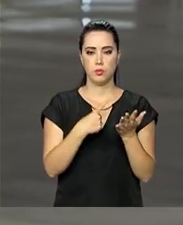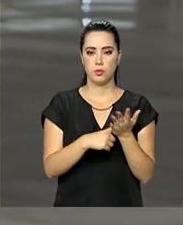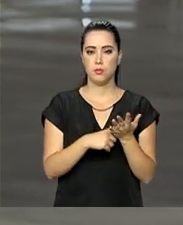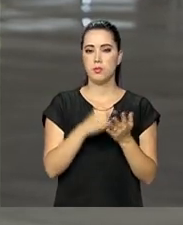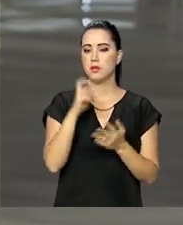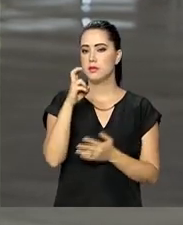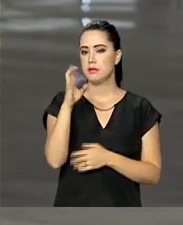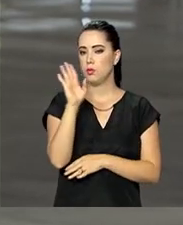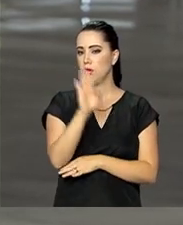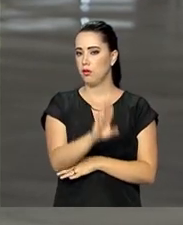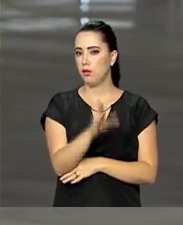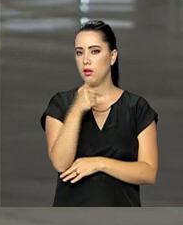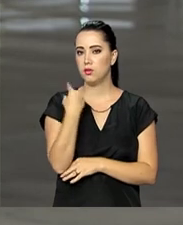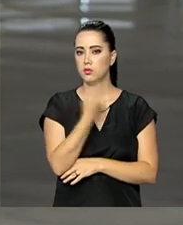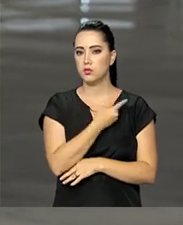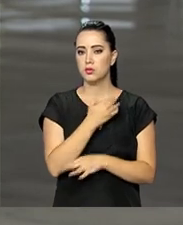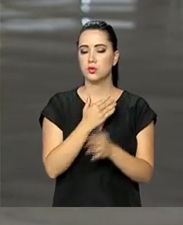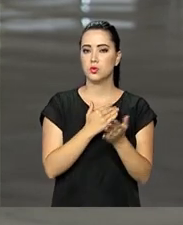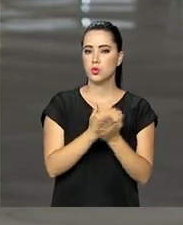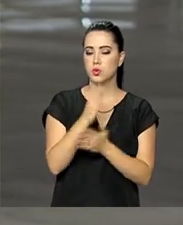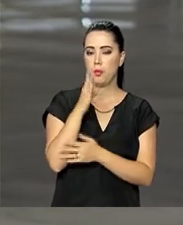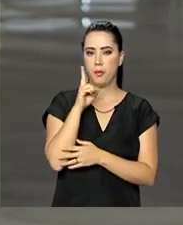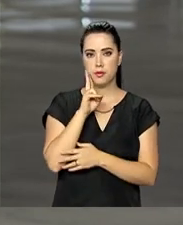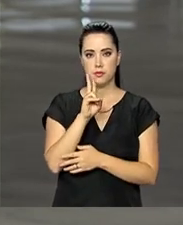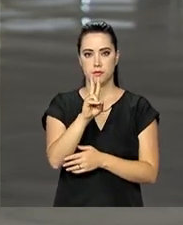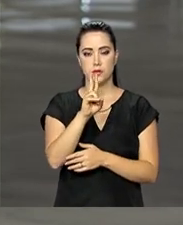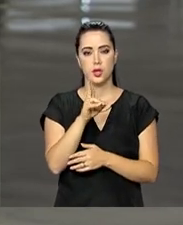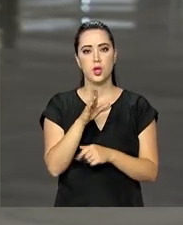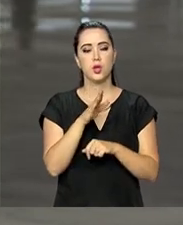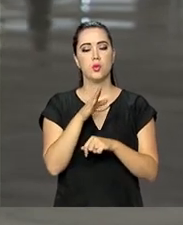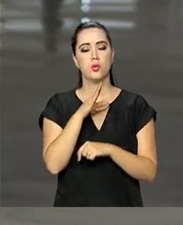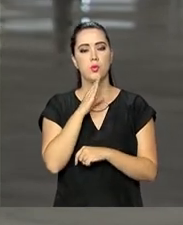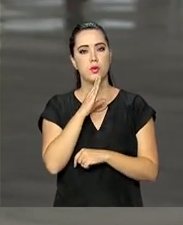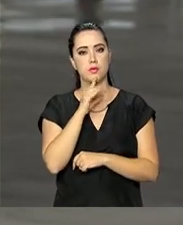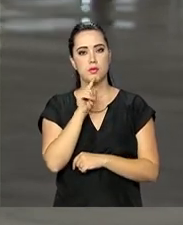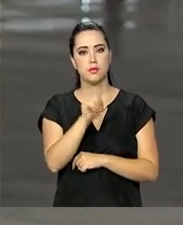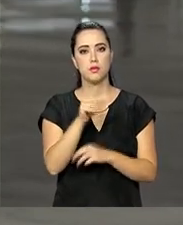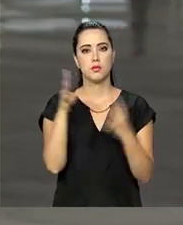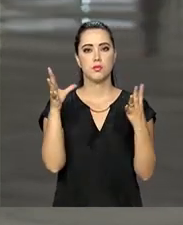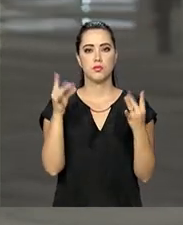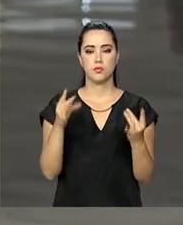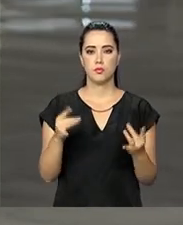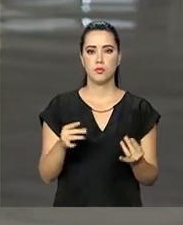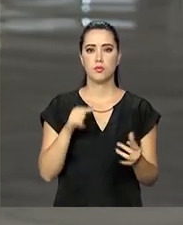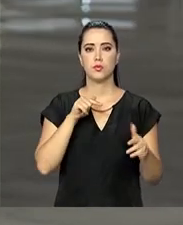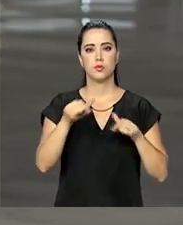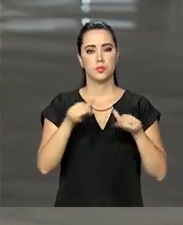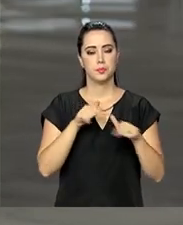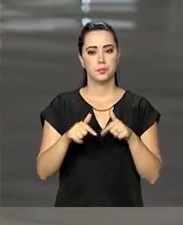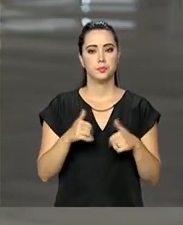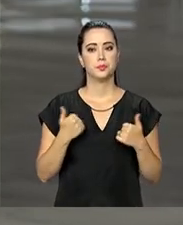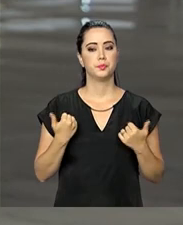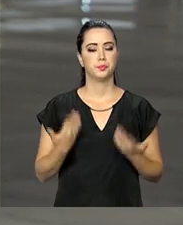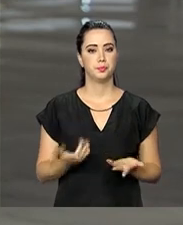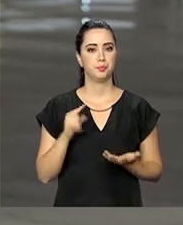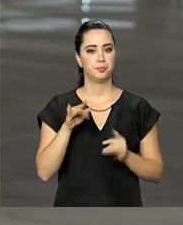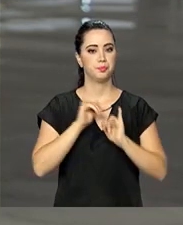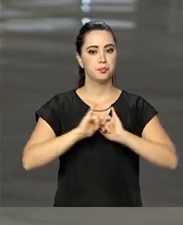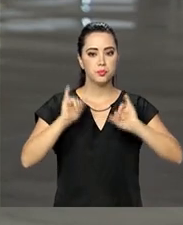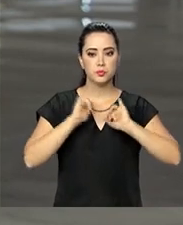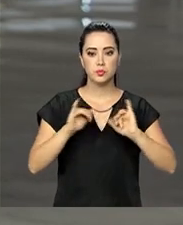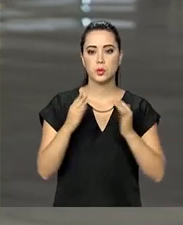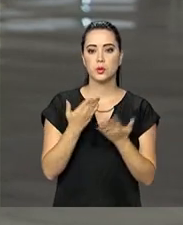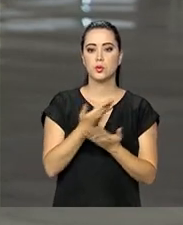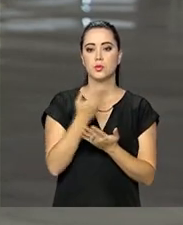pouco, 5 horas da tarde, quando a gente vai conhecer, deve conhecer, então, mais detalhes aí dessas medidas. Agora, Roberto, esse anúncio